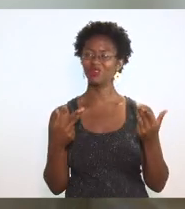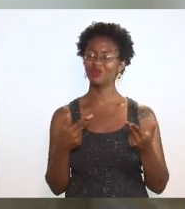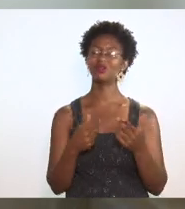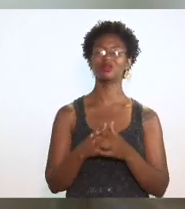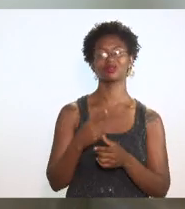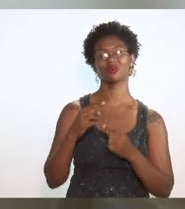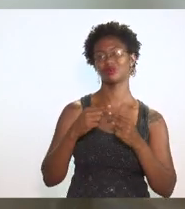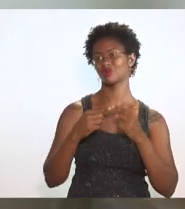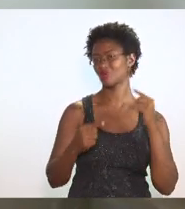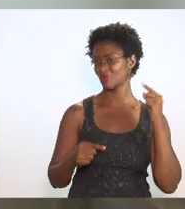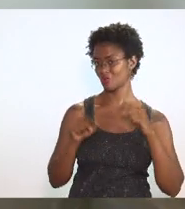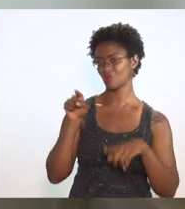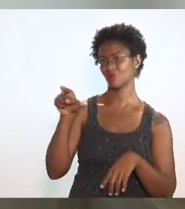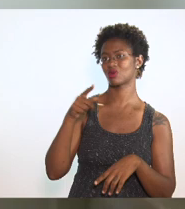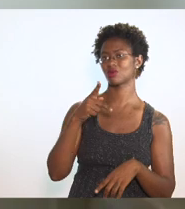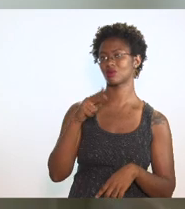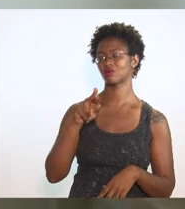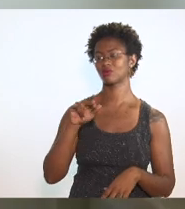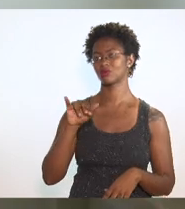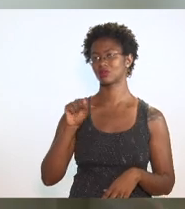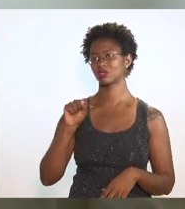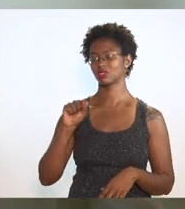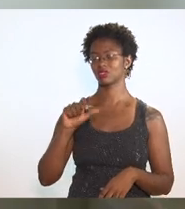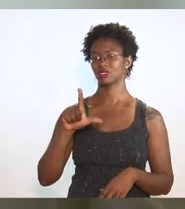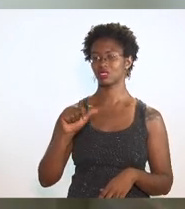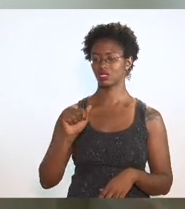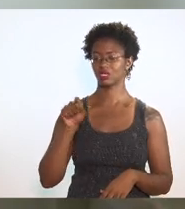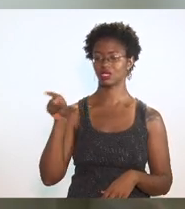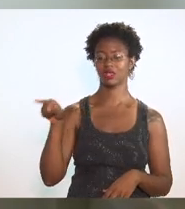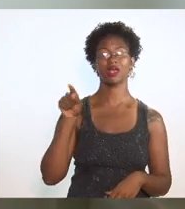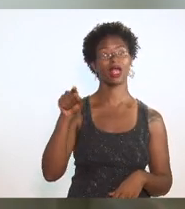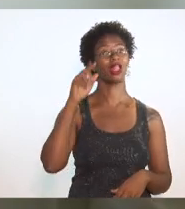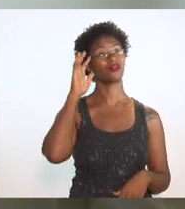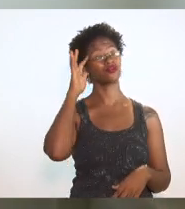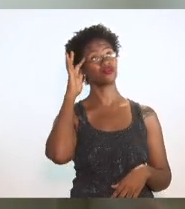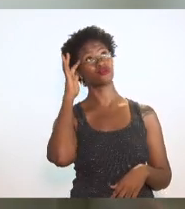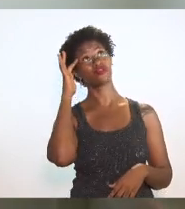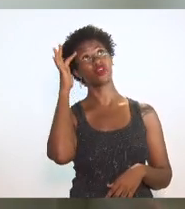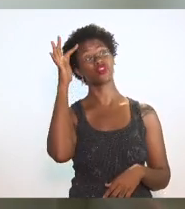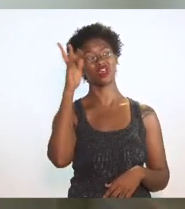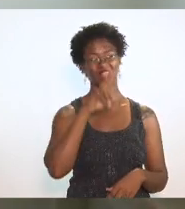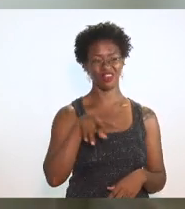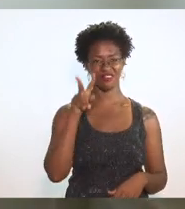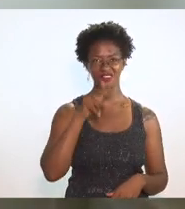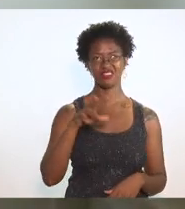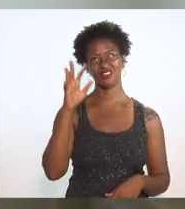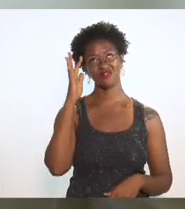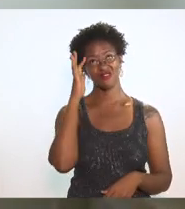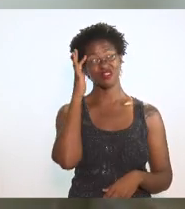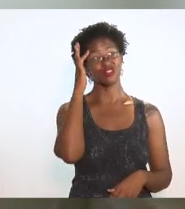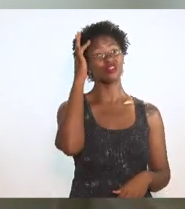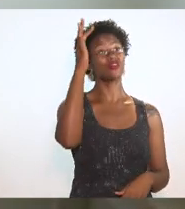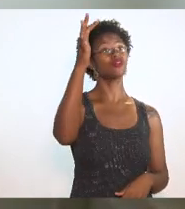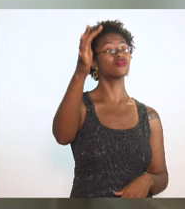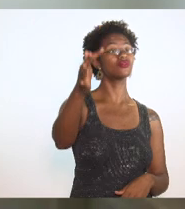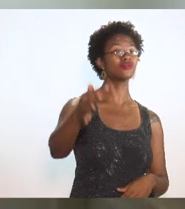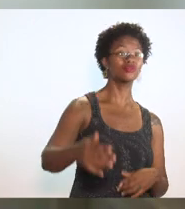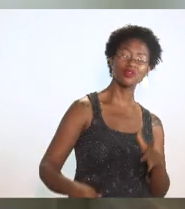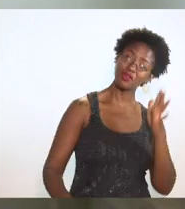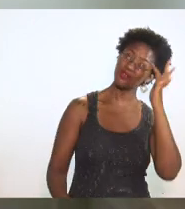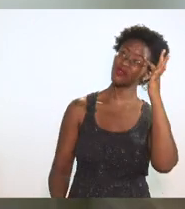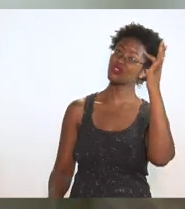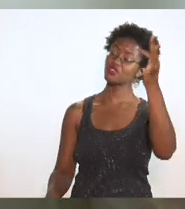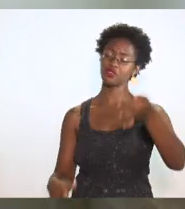é que ela é uma futurologista. Ela falou, num futuro, a